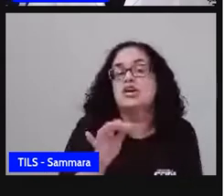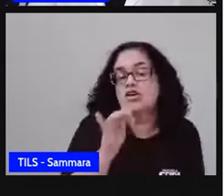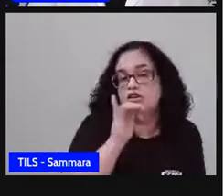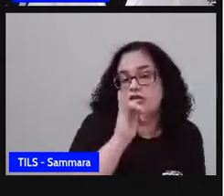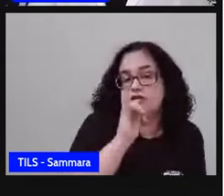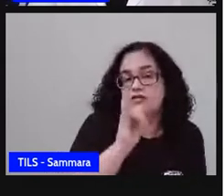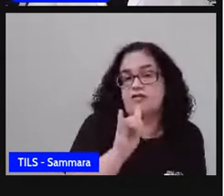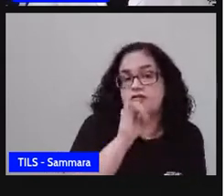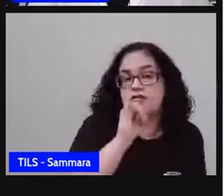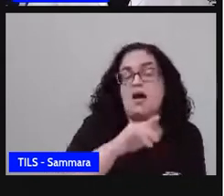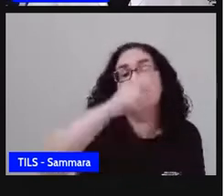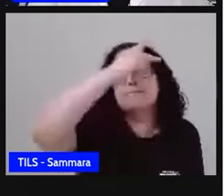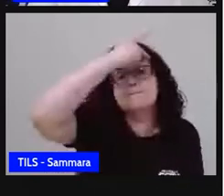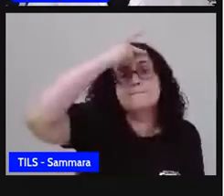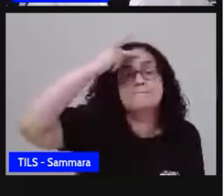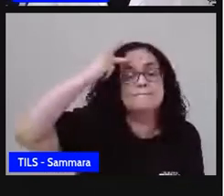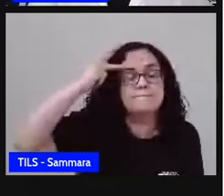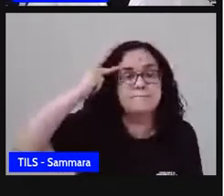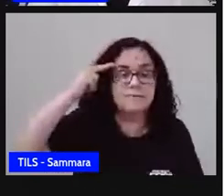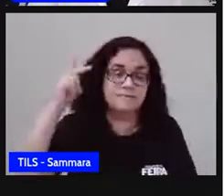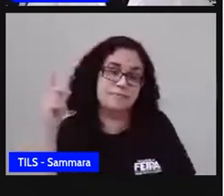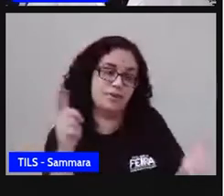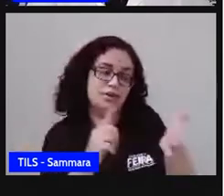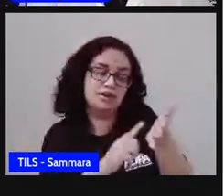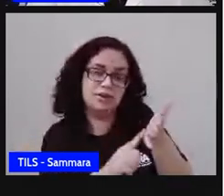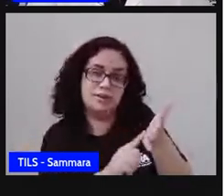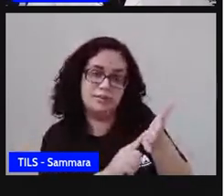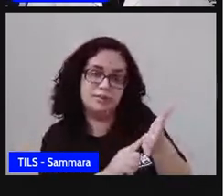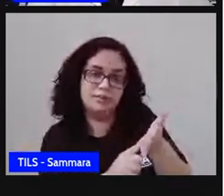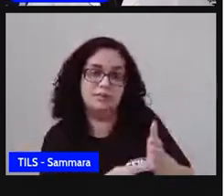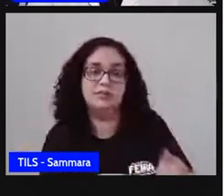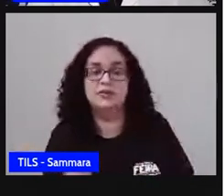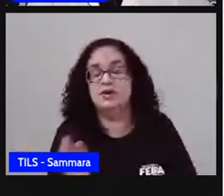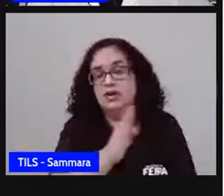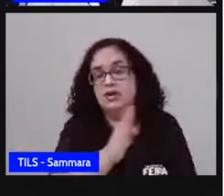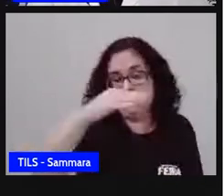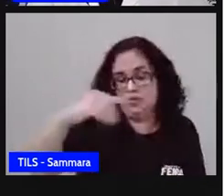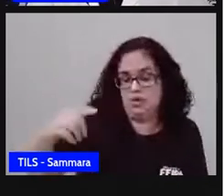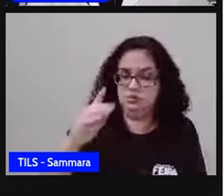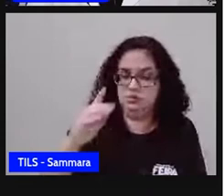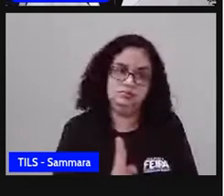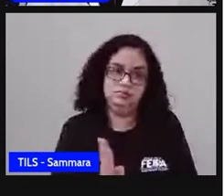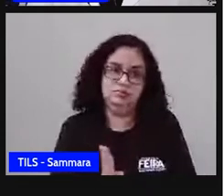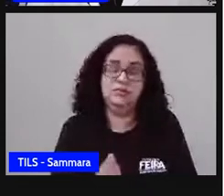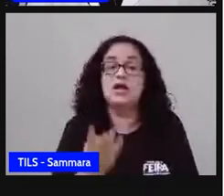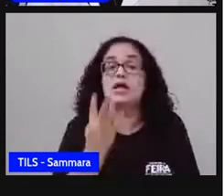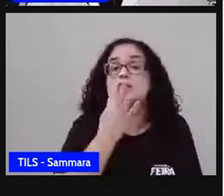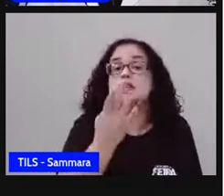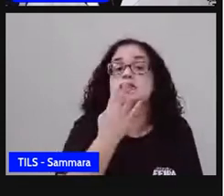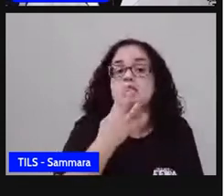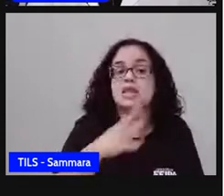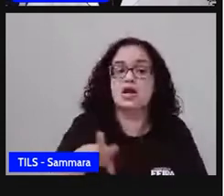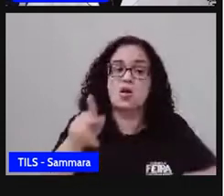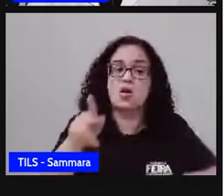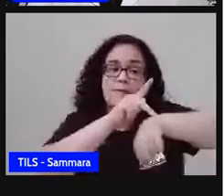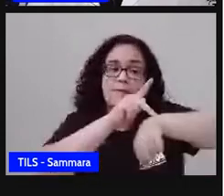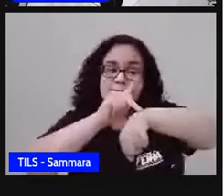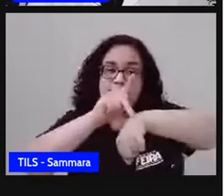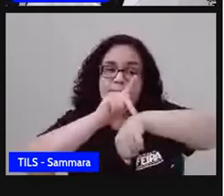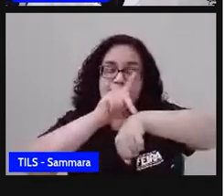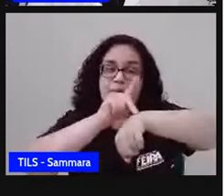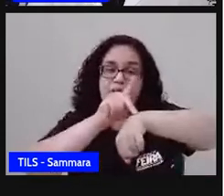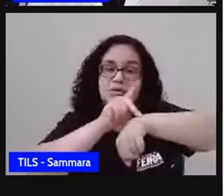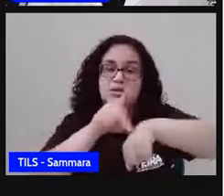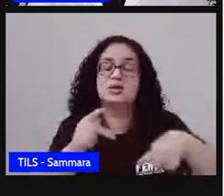relacionadas às pessoas de pele branca. Já aqui do lado, na cor preta, tem a ver